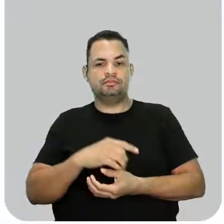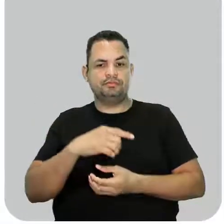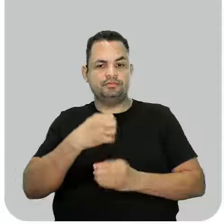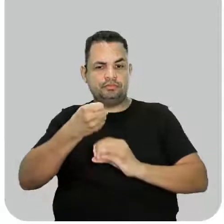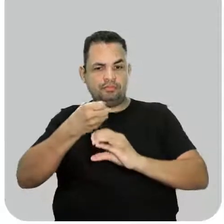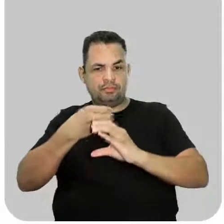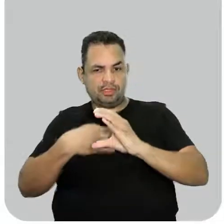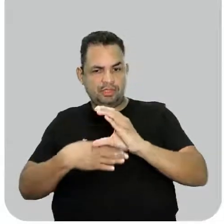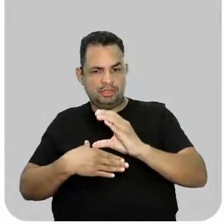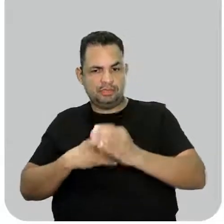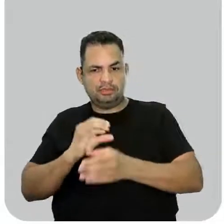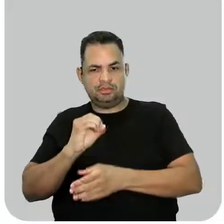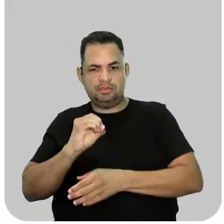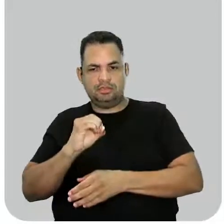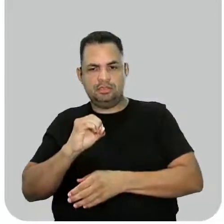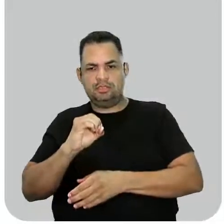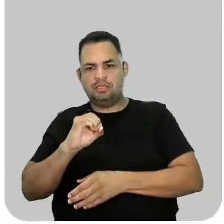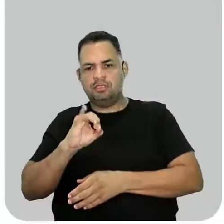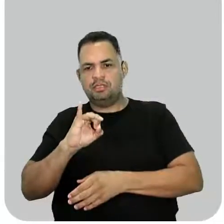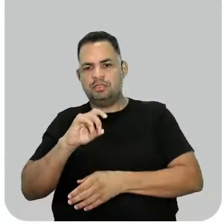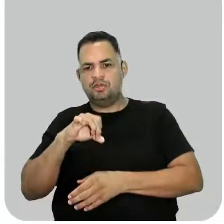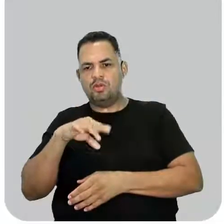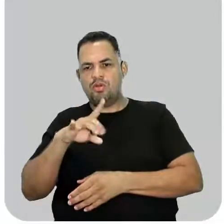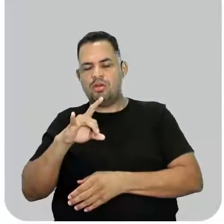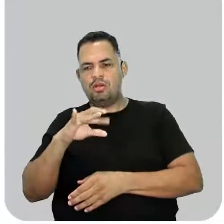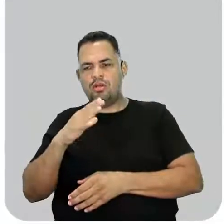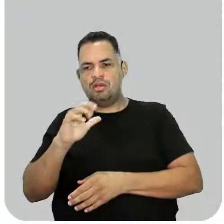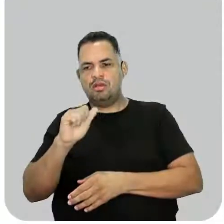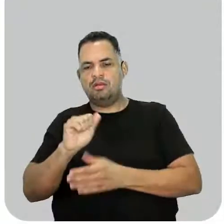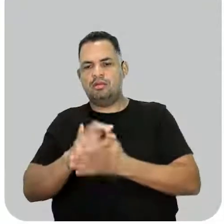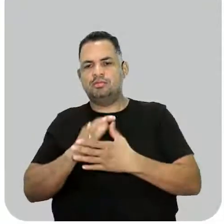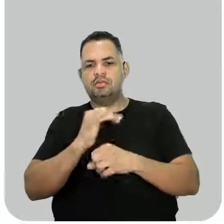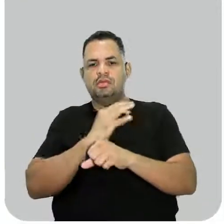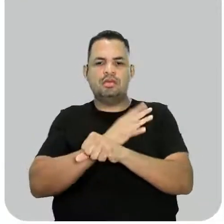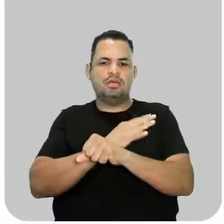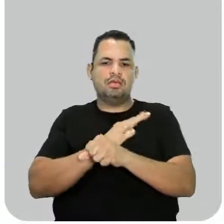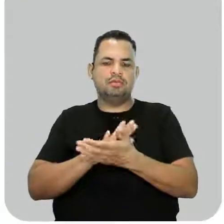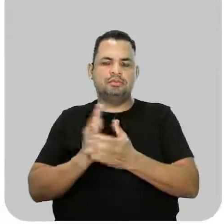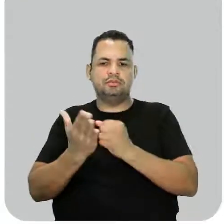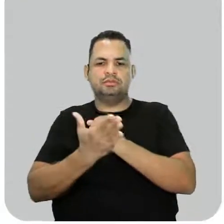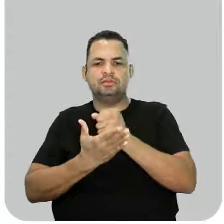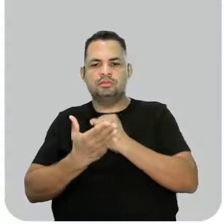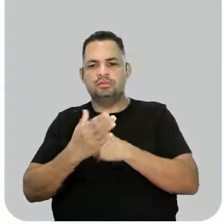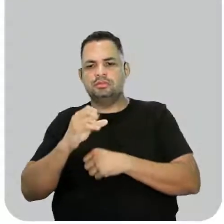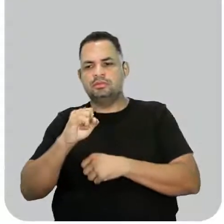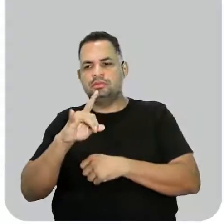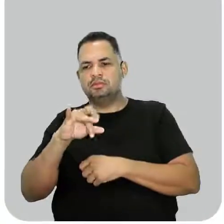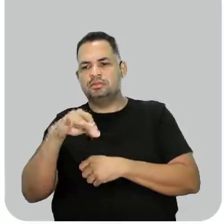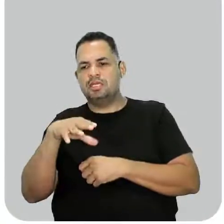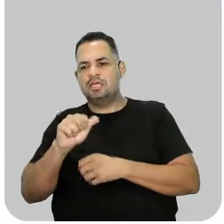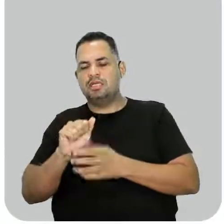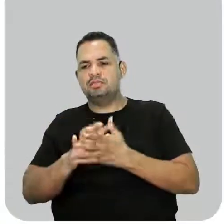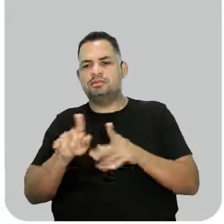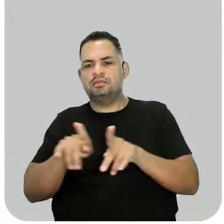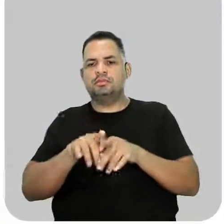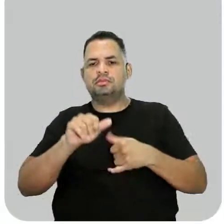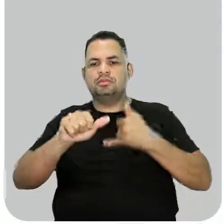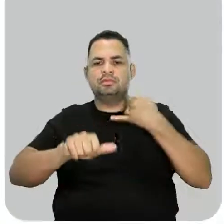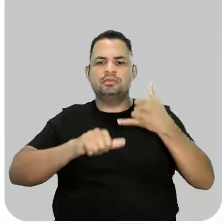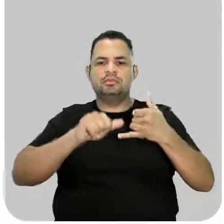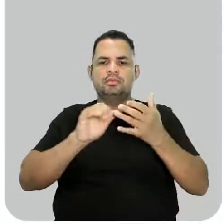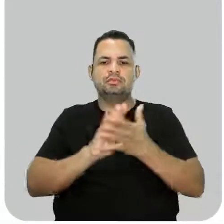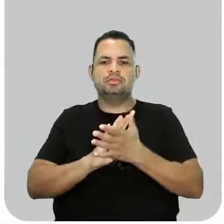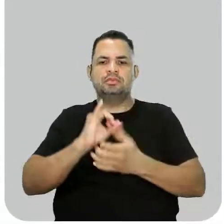Funções inorgânicas. Aqui a gente tem nomenclatura dos ácidos, das bases, dos sais. Mas algumas reações de